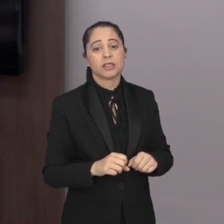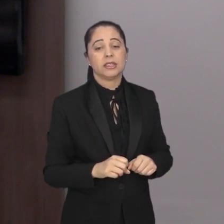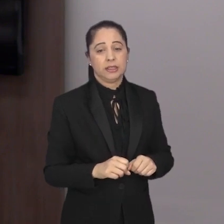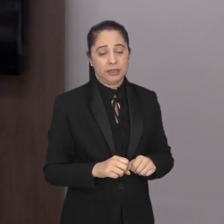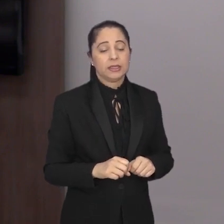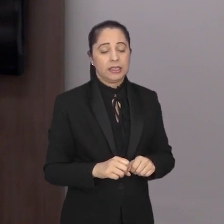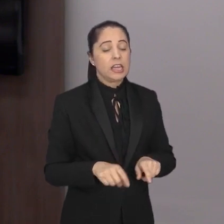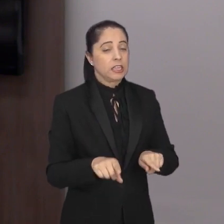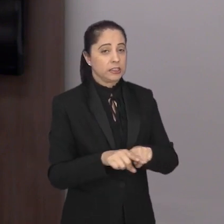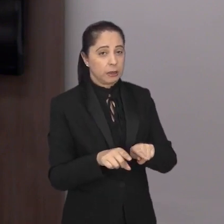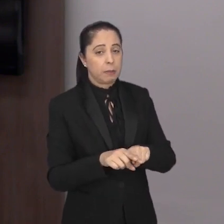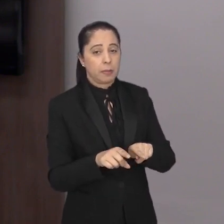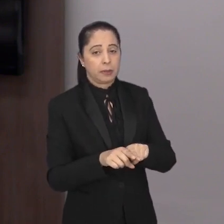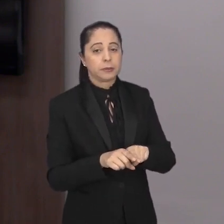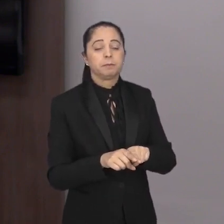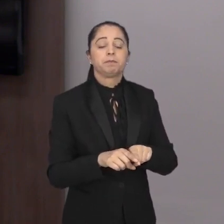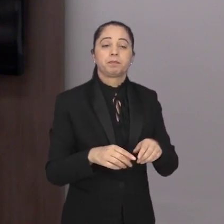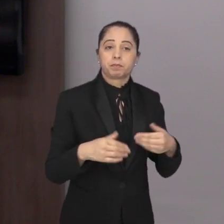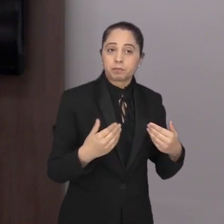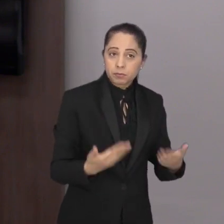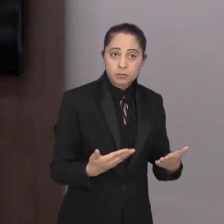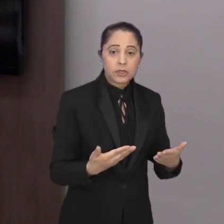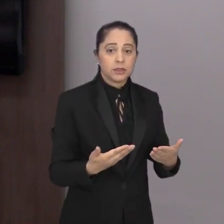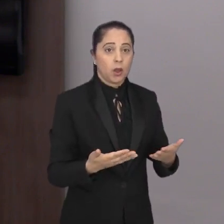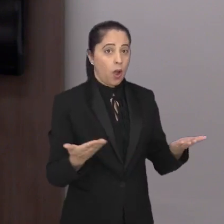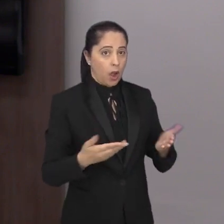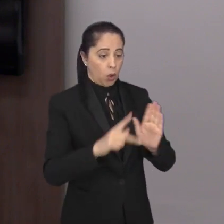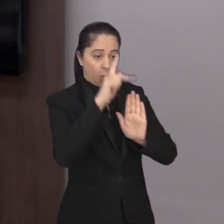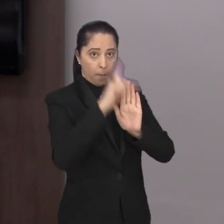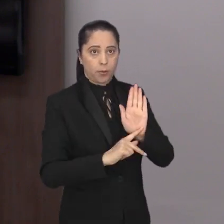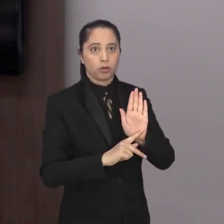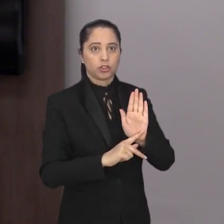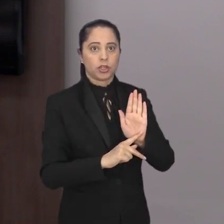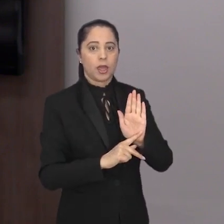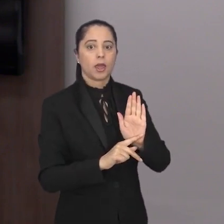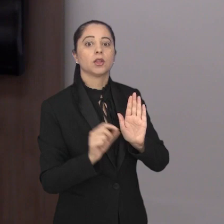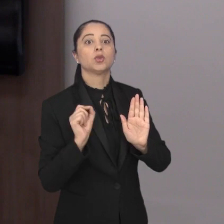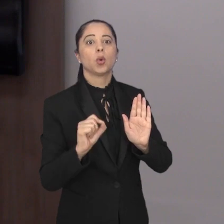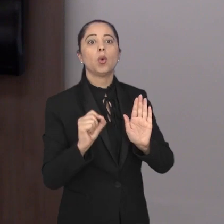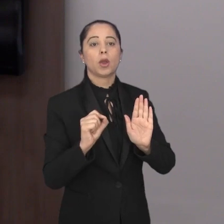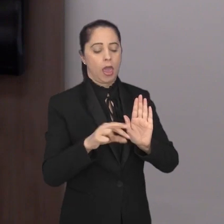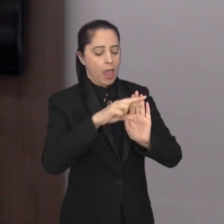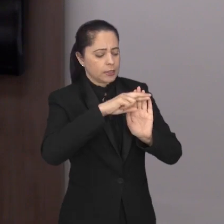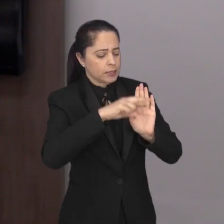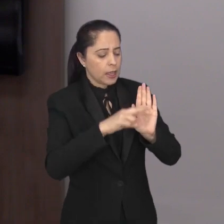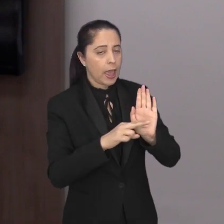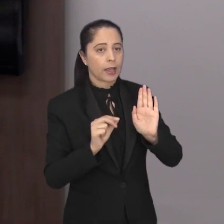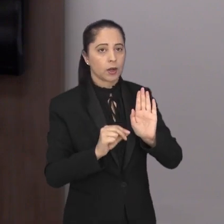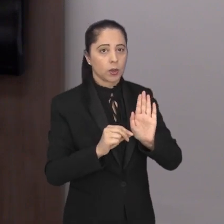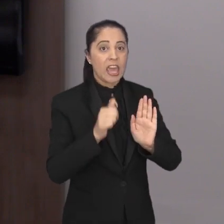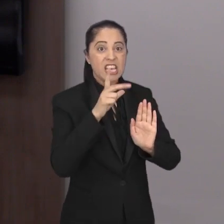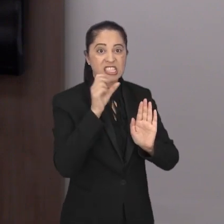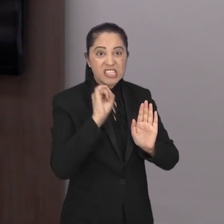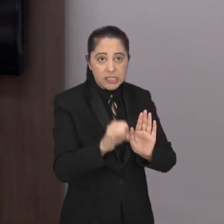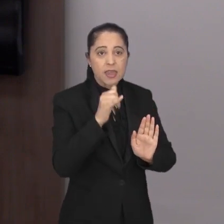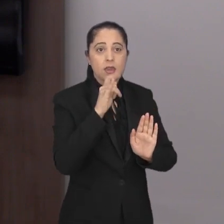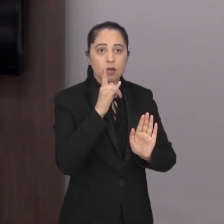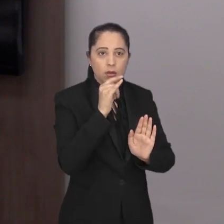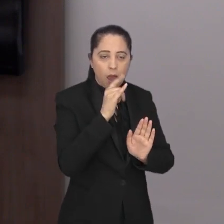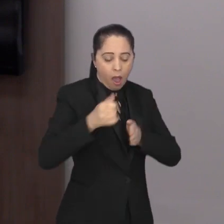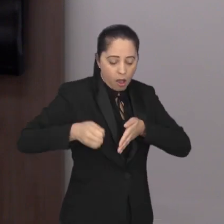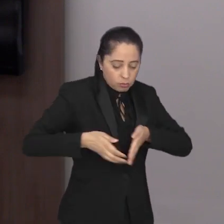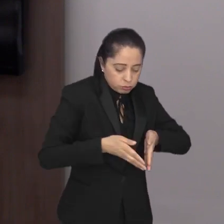e existiam usos que eram feitos nesses locais. Então, o o programa se propôs foi restaurar ou revegetar essas nascentes,